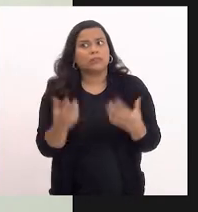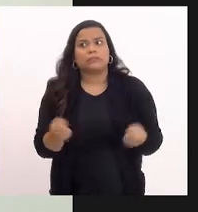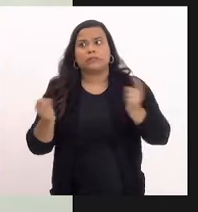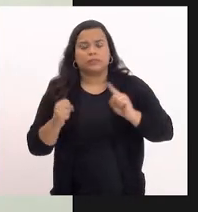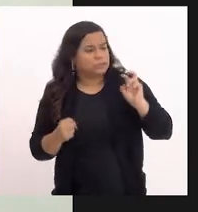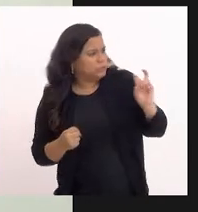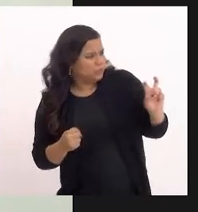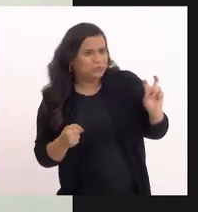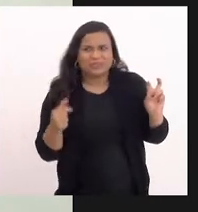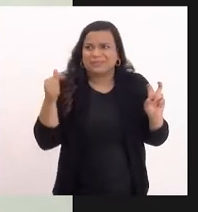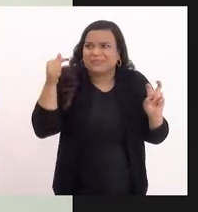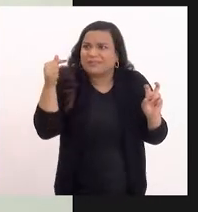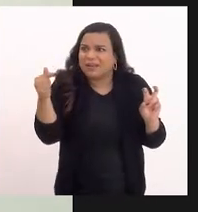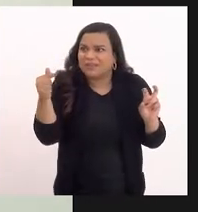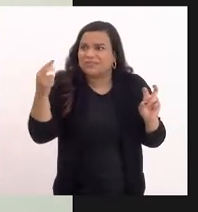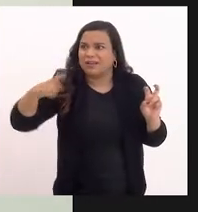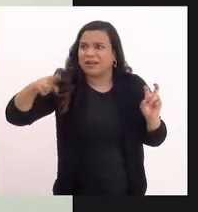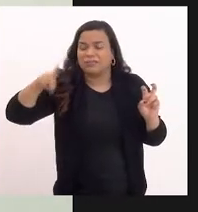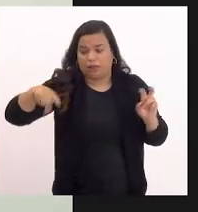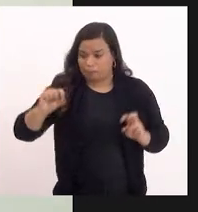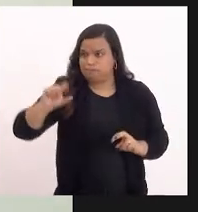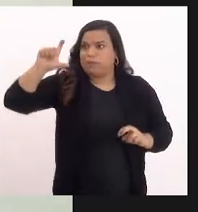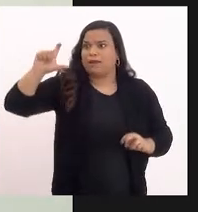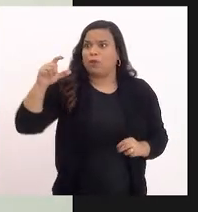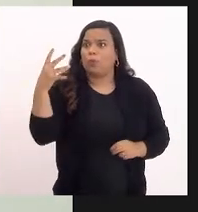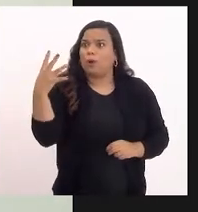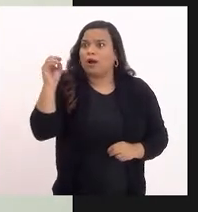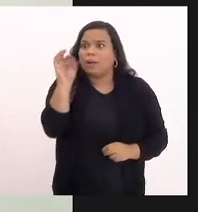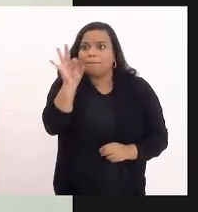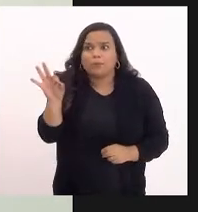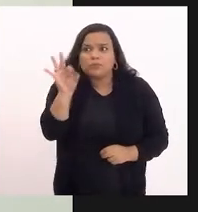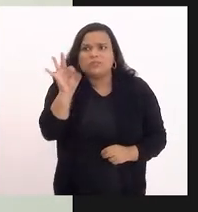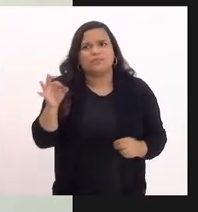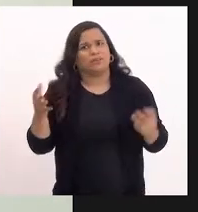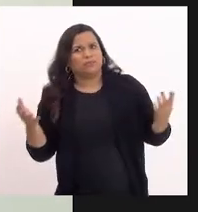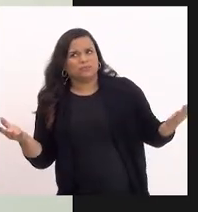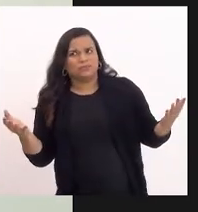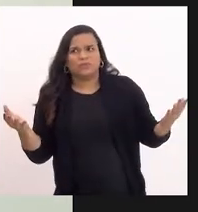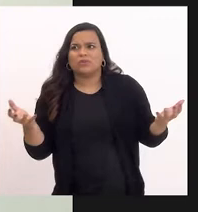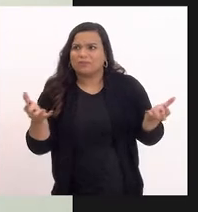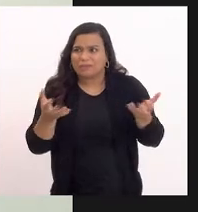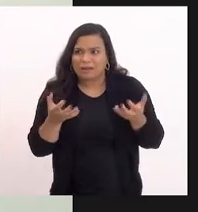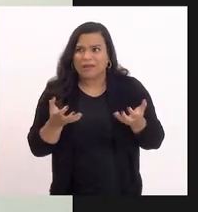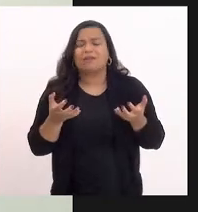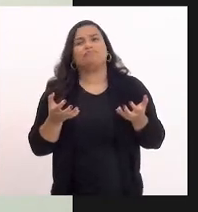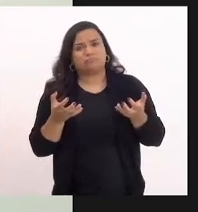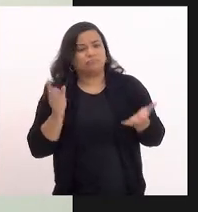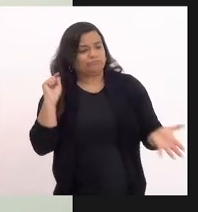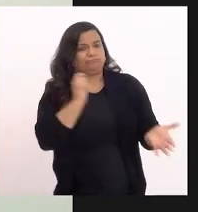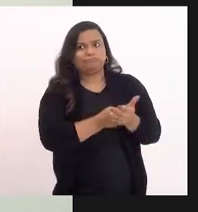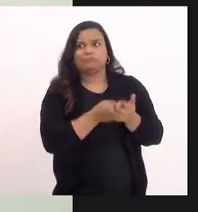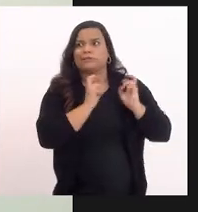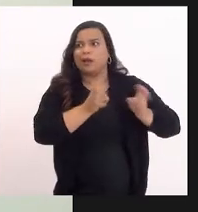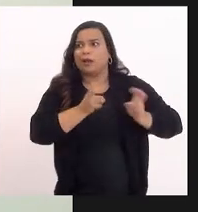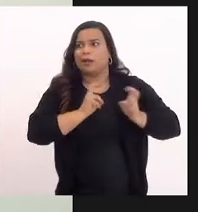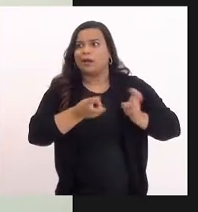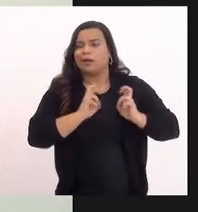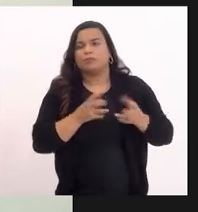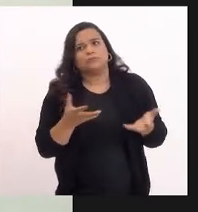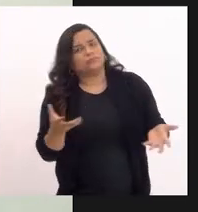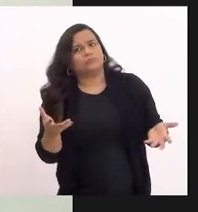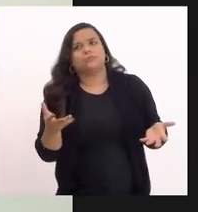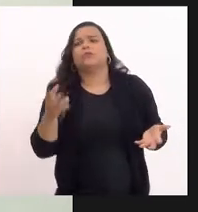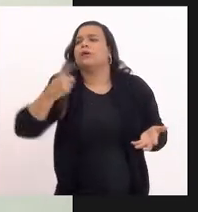5 para 7, em torno de 40% o valor do aumento da tarifa do trem. E aí, deputada Marca Rocha,